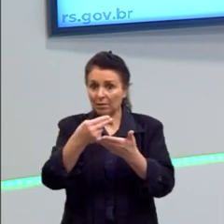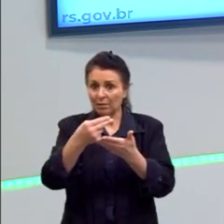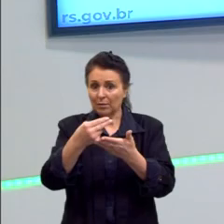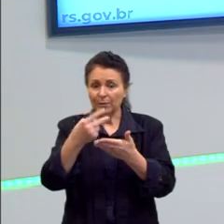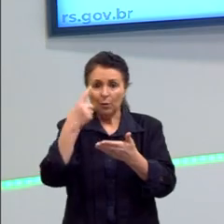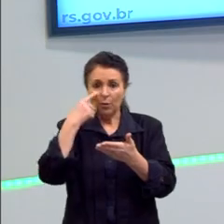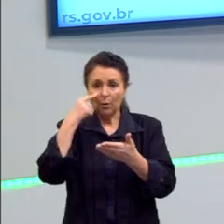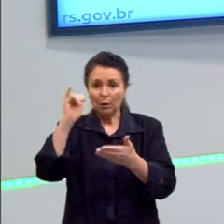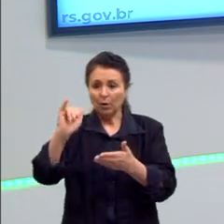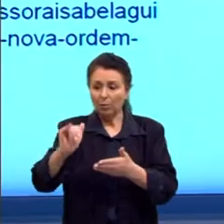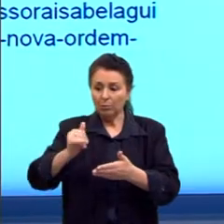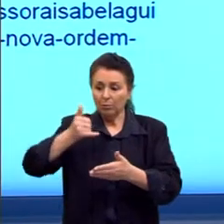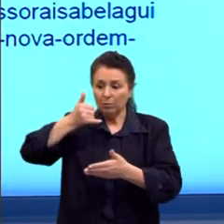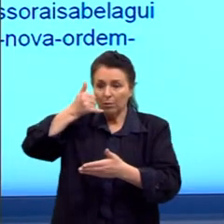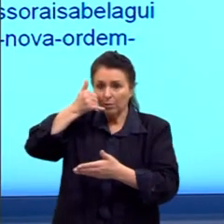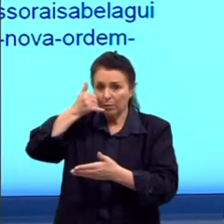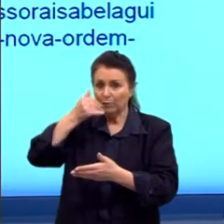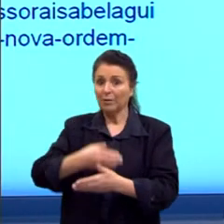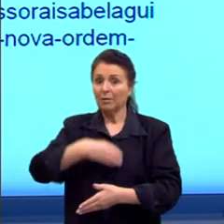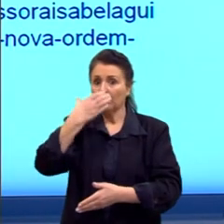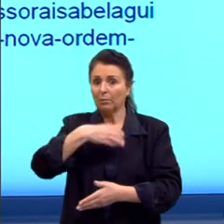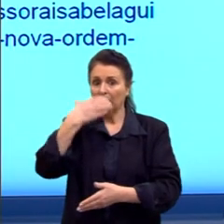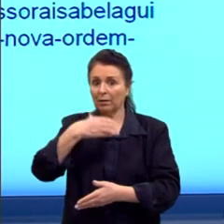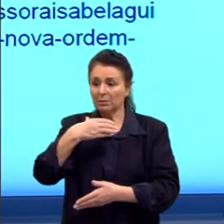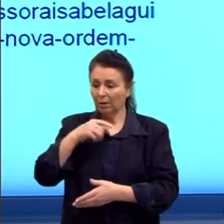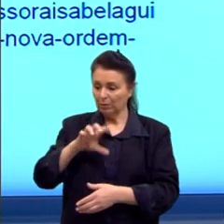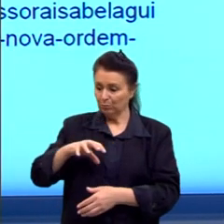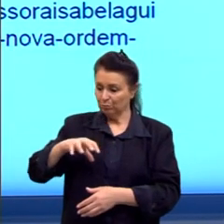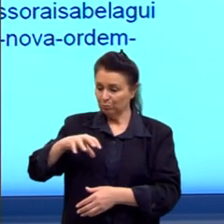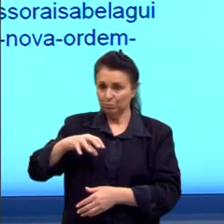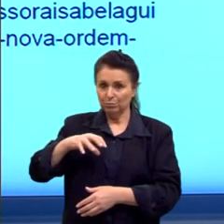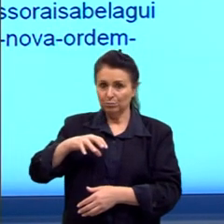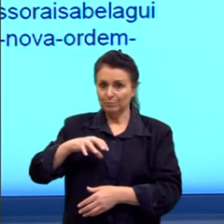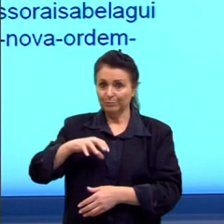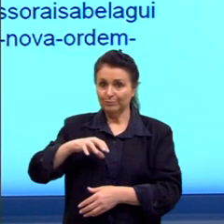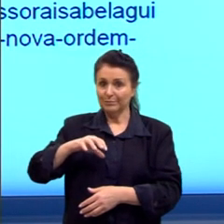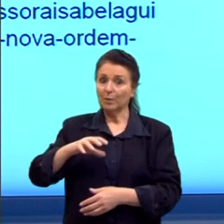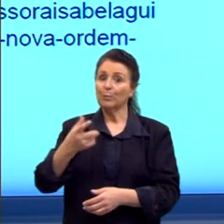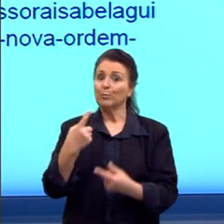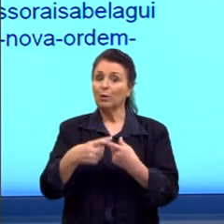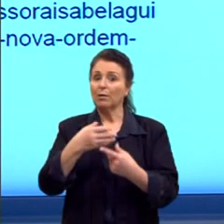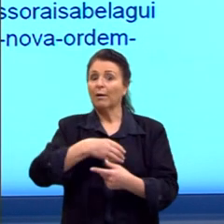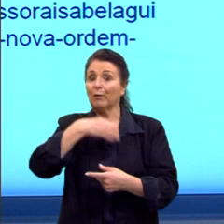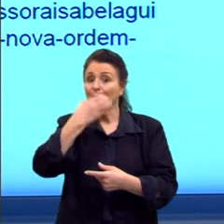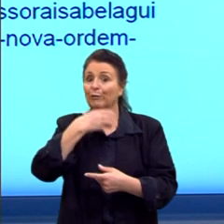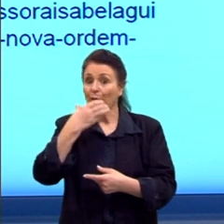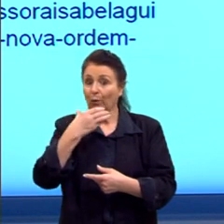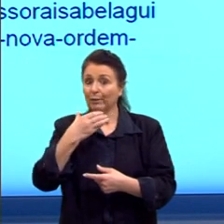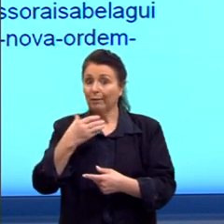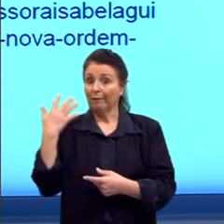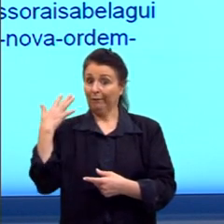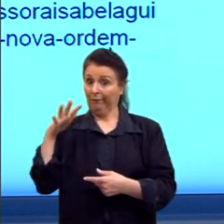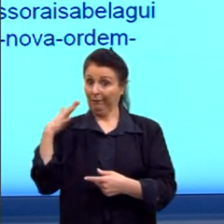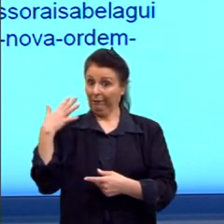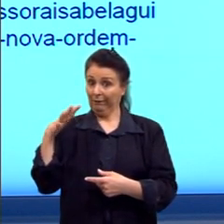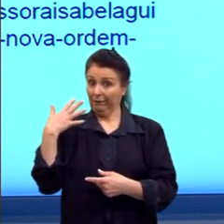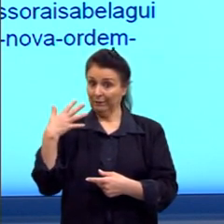iPhone está tocando, certamente um iPhone de última geração, né, em contrapartida,